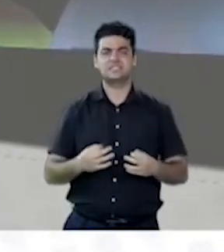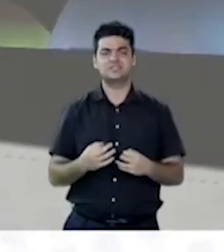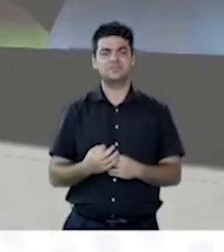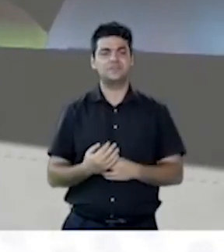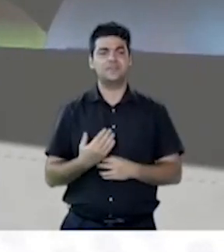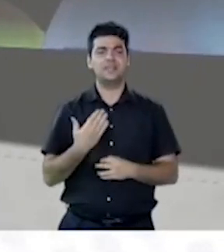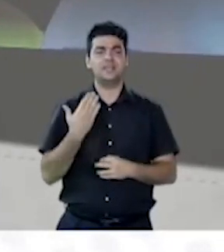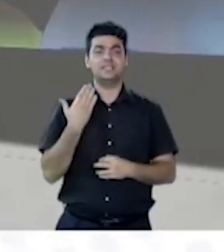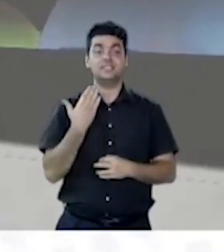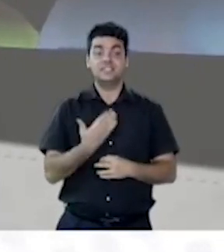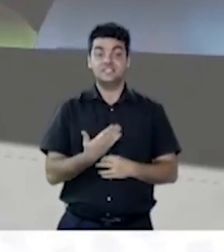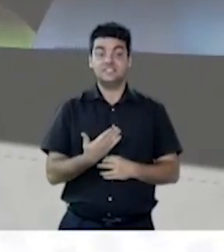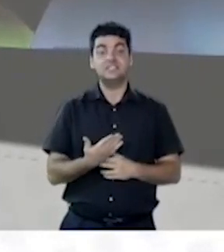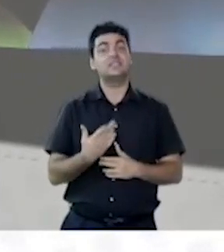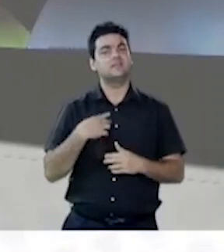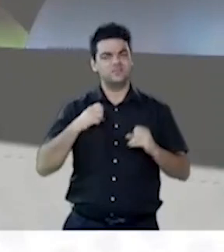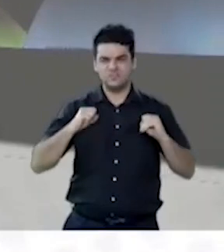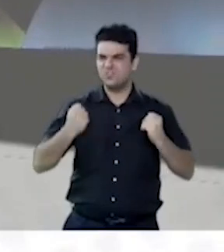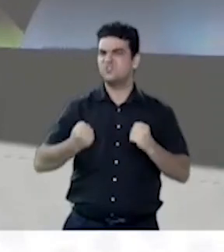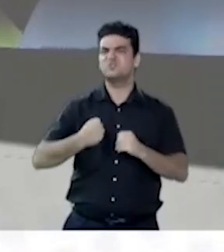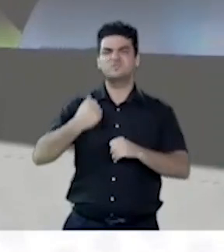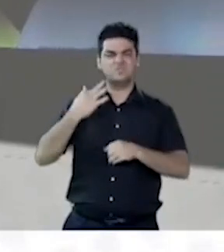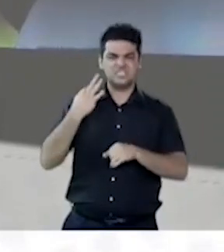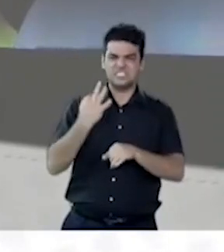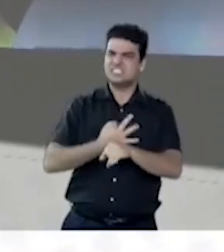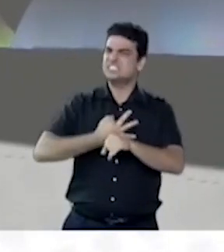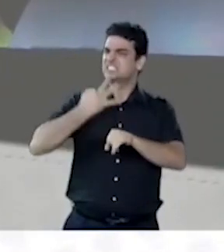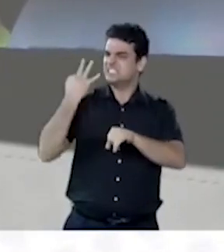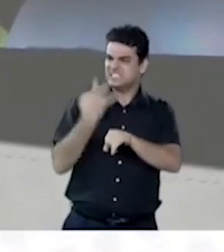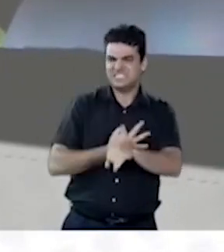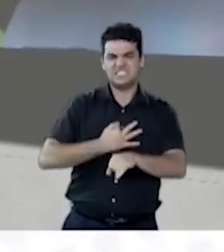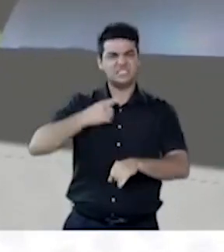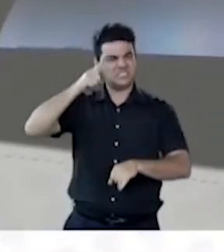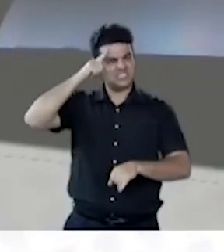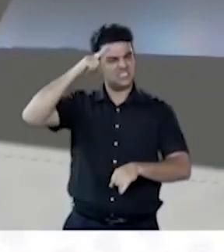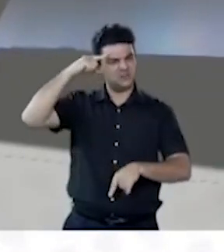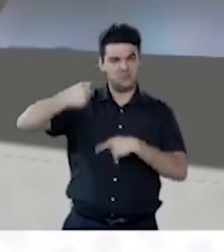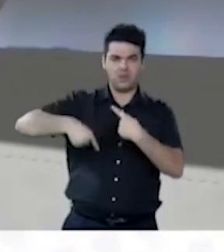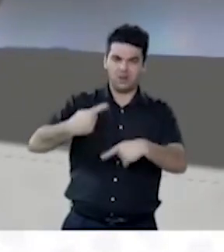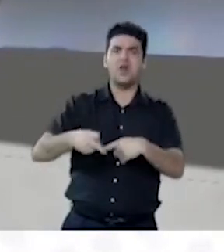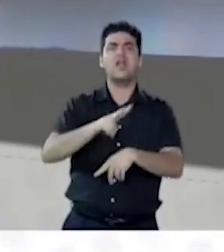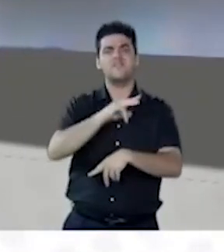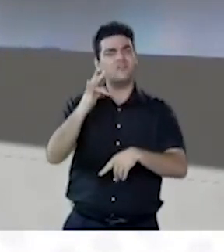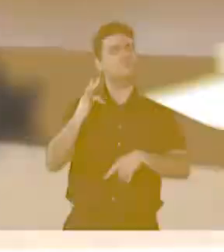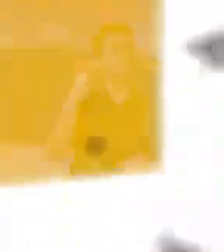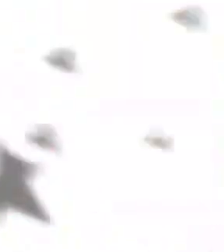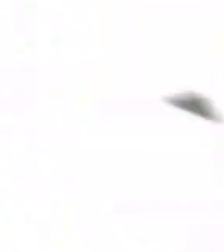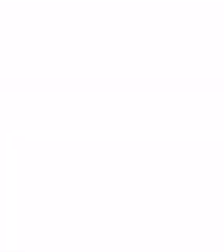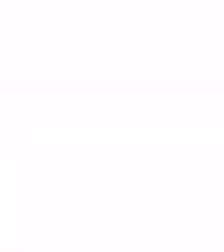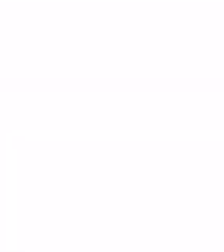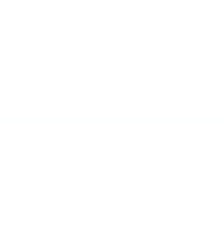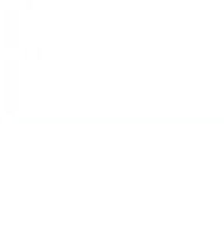democracia resiliente que nos trouxe até aqui e nos levará ao futuro.